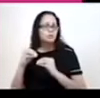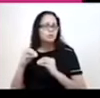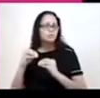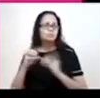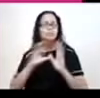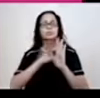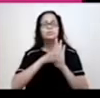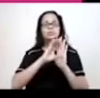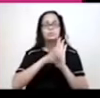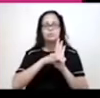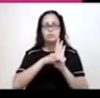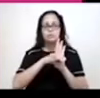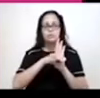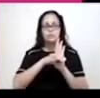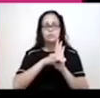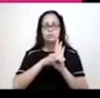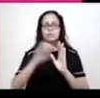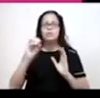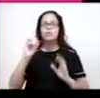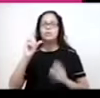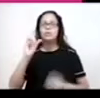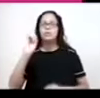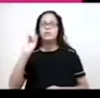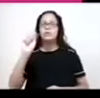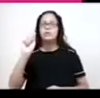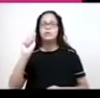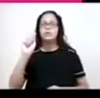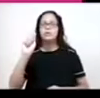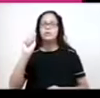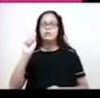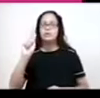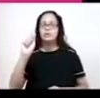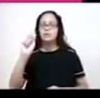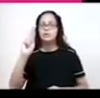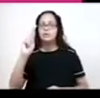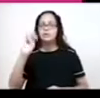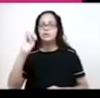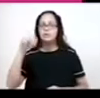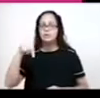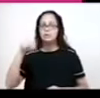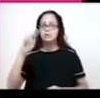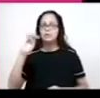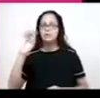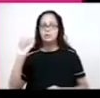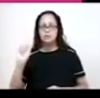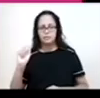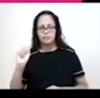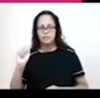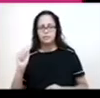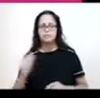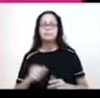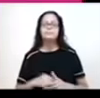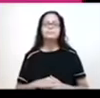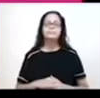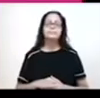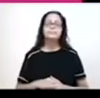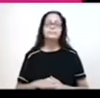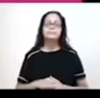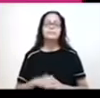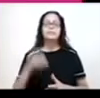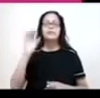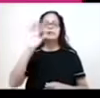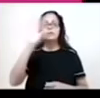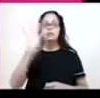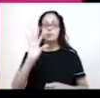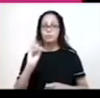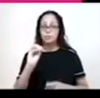definição desse conceito. Então, oligarquias são governos de poucos. Pequenos grupos do mesmo partido ou da mesma família que se mantém no poder. E aqui nós